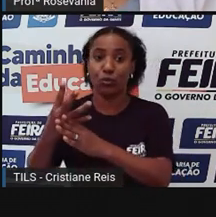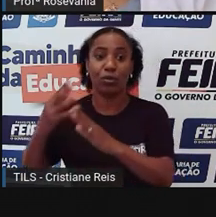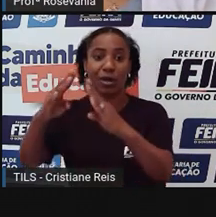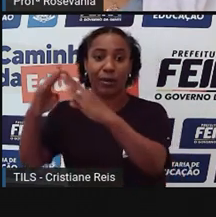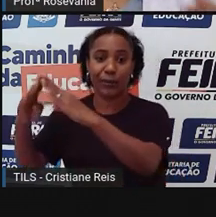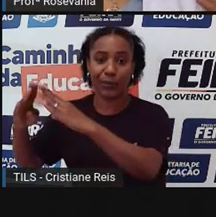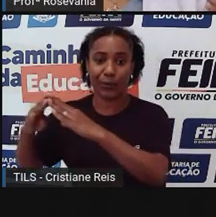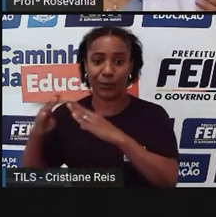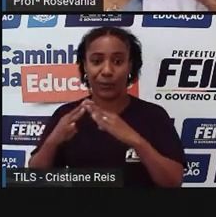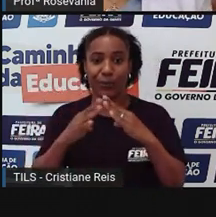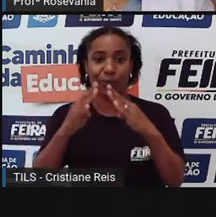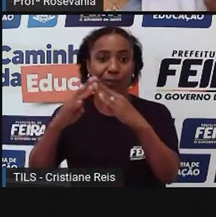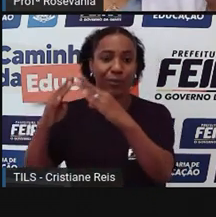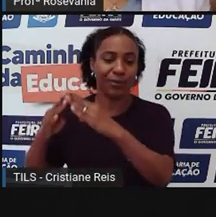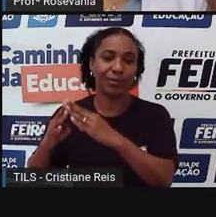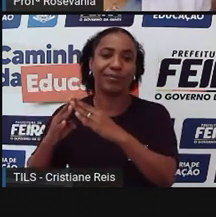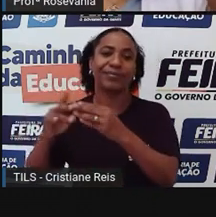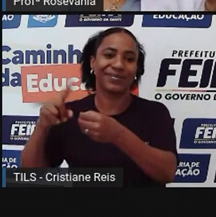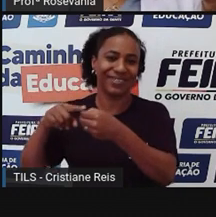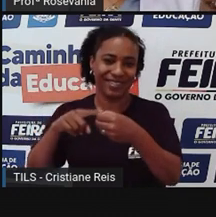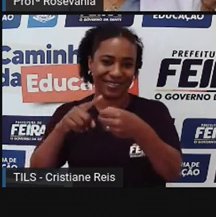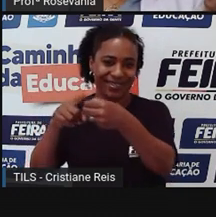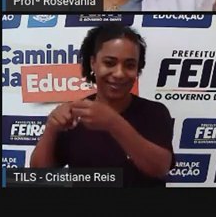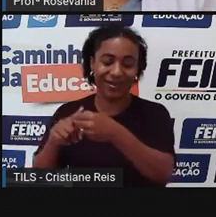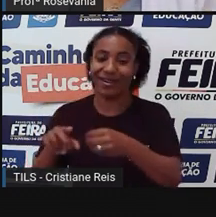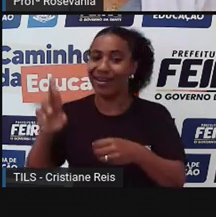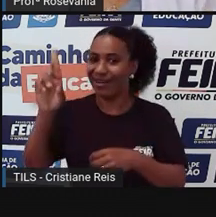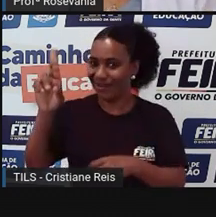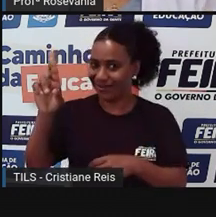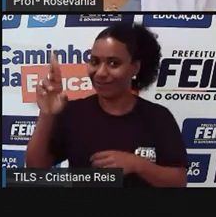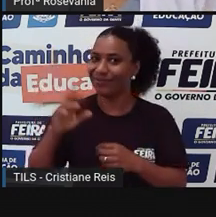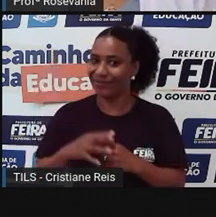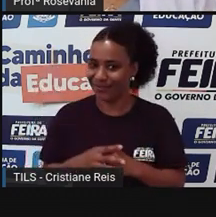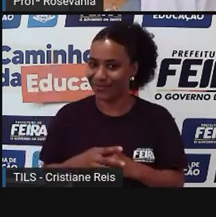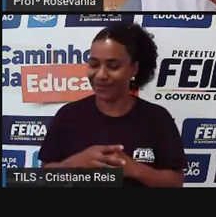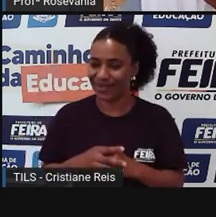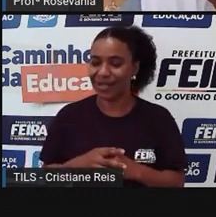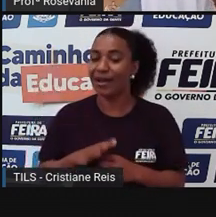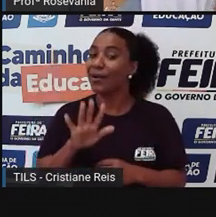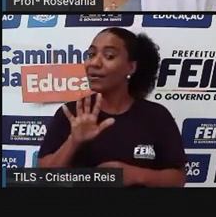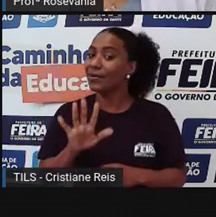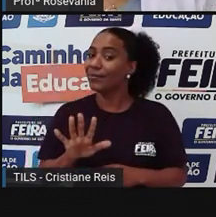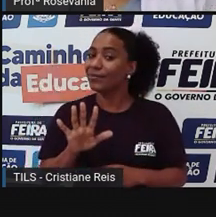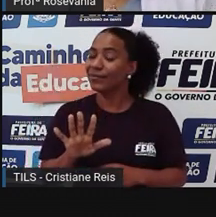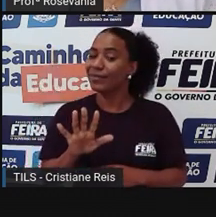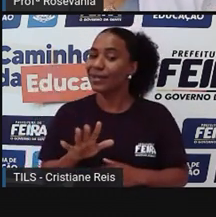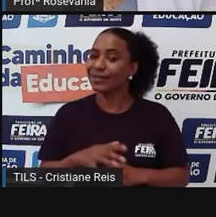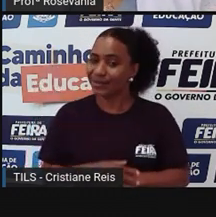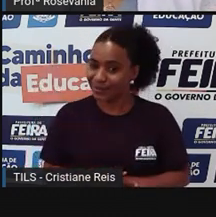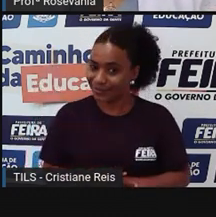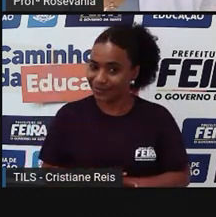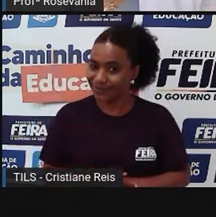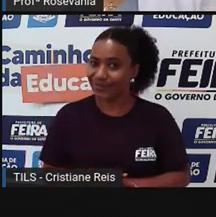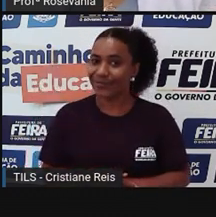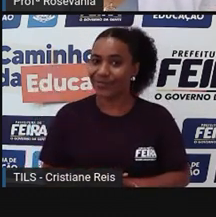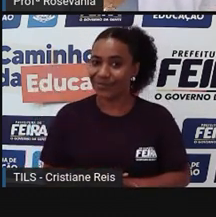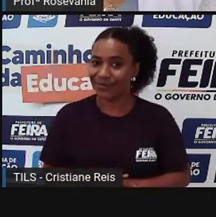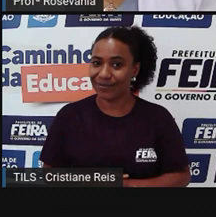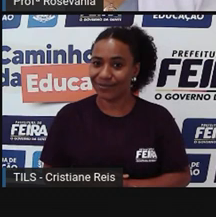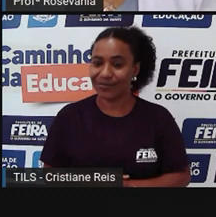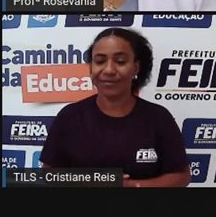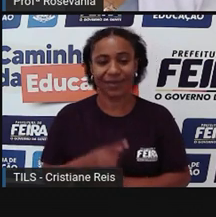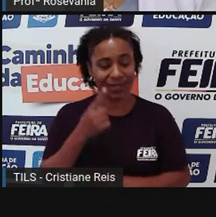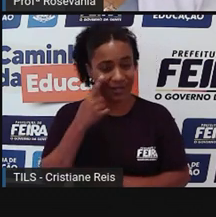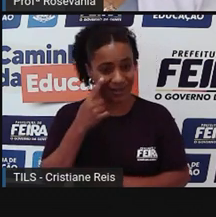Mas ainda não chegamos naquela parte que a gente conhece mesmo da história. Aí o que aconteceu aqui? estava